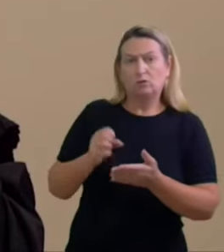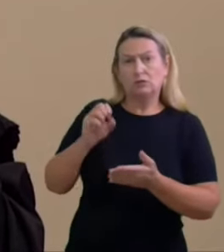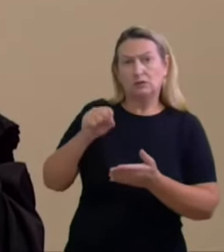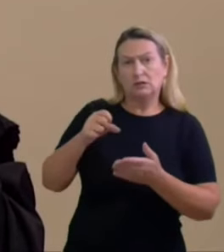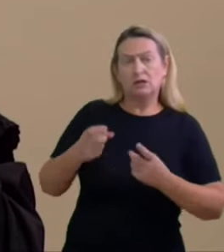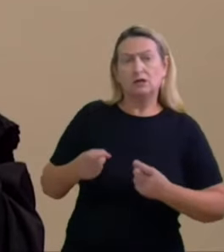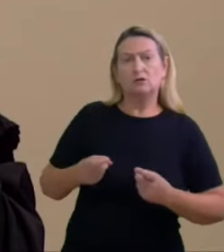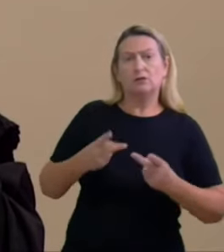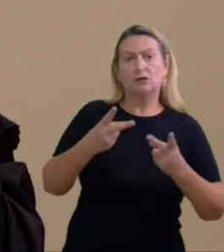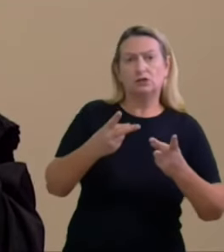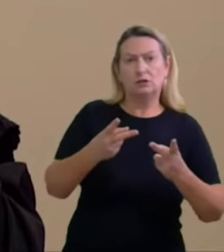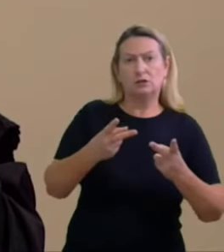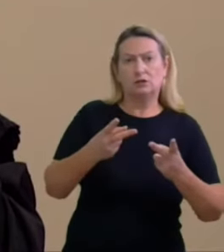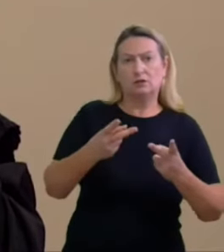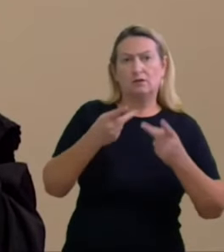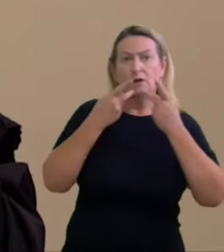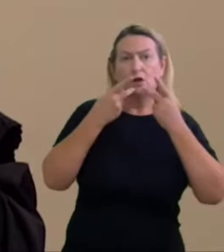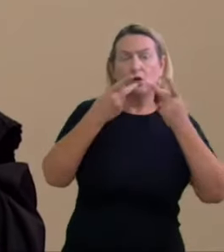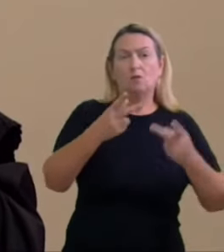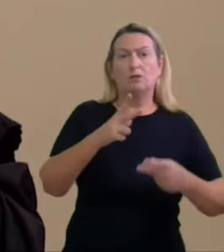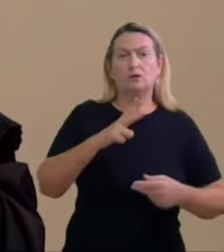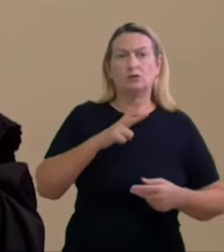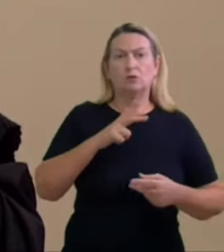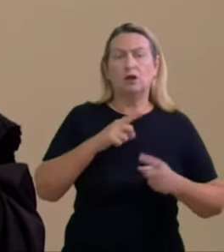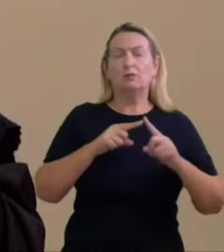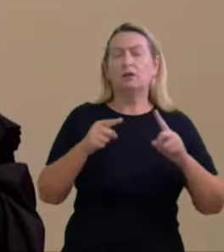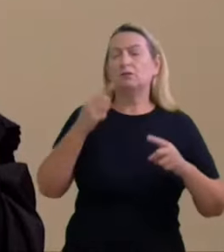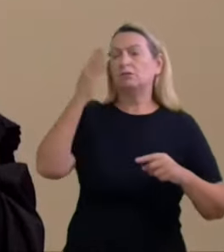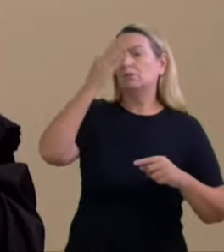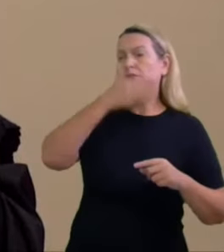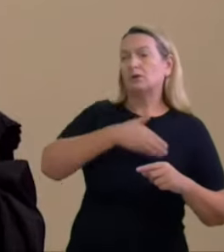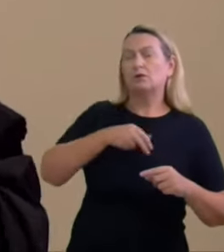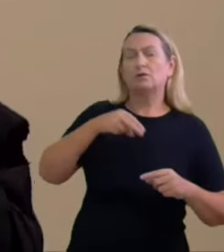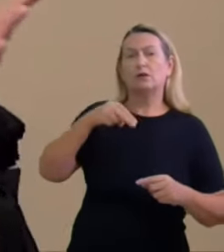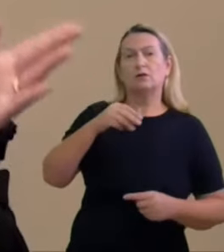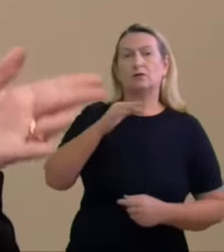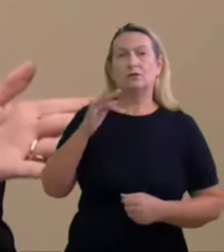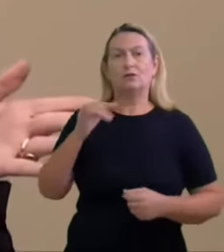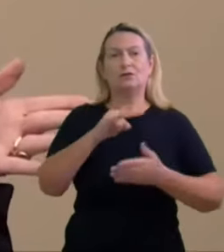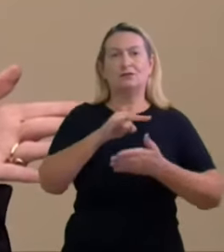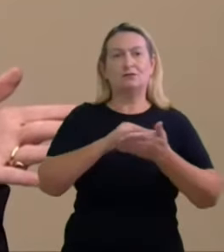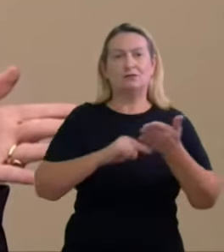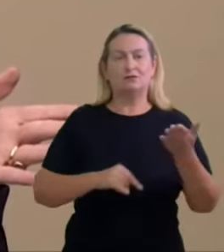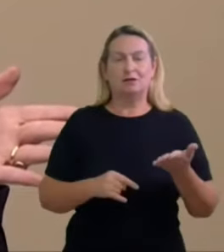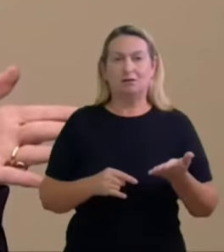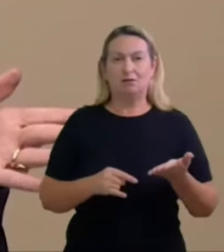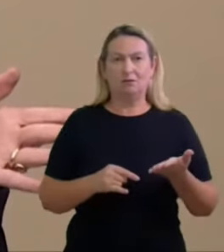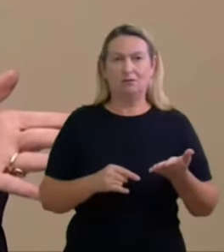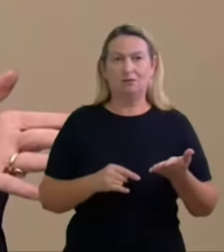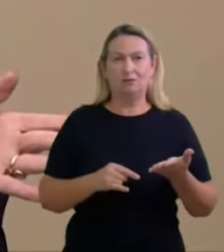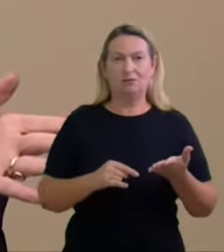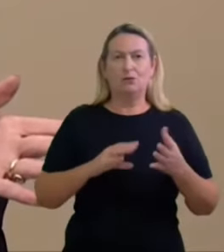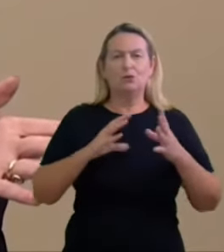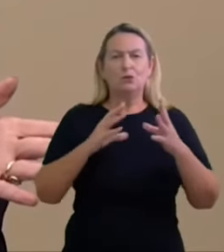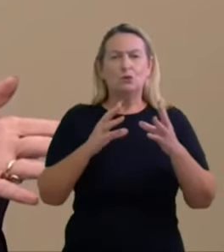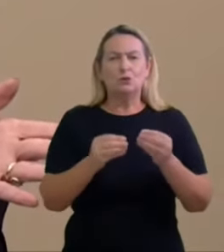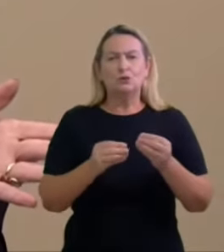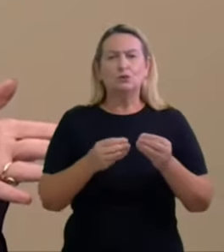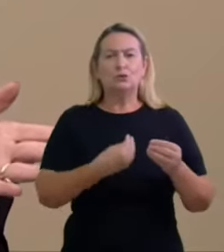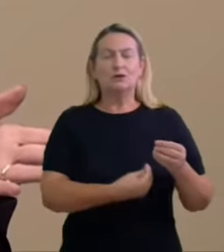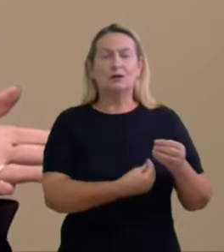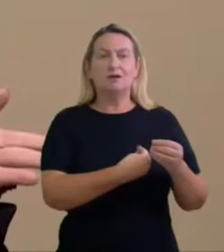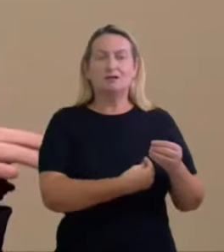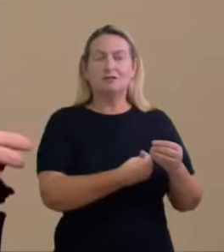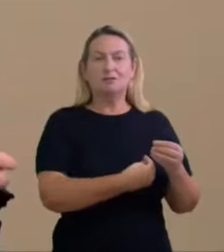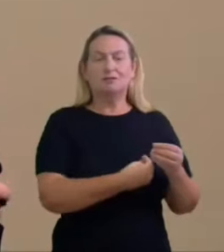particular e não por nota fiscal e mais do que isso está em oposição a tudo quanto está nesse processo a prova